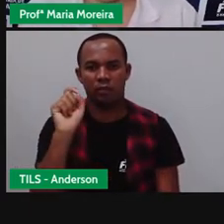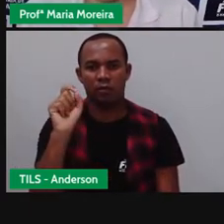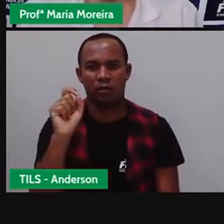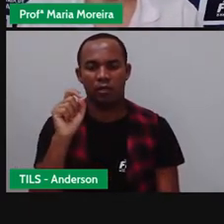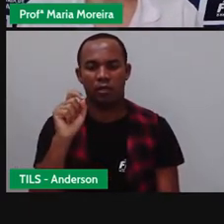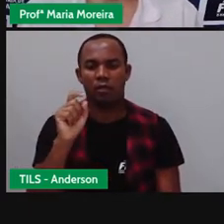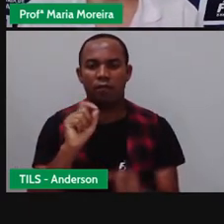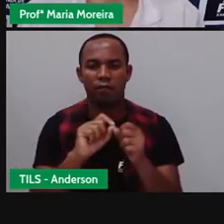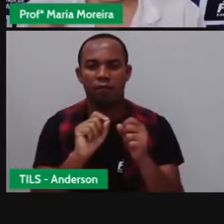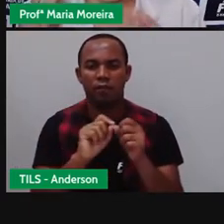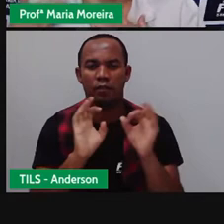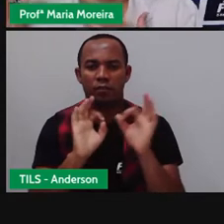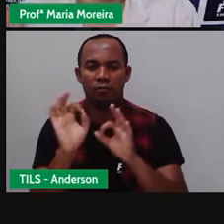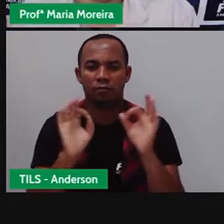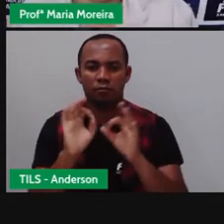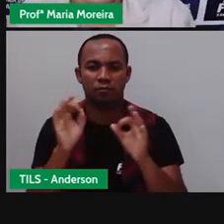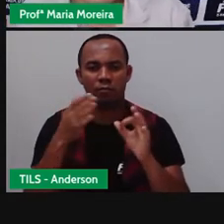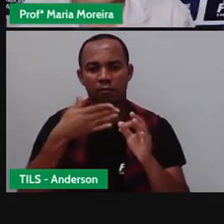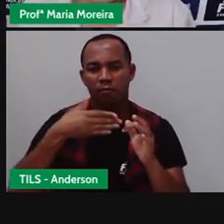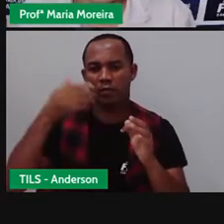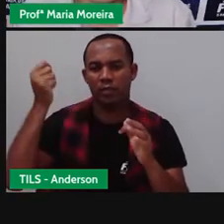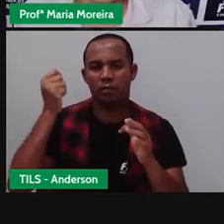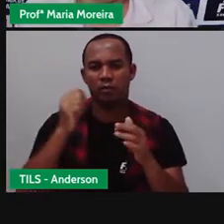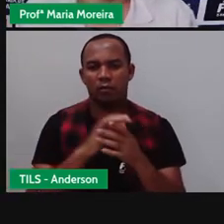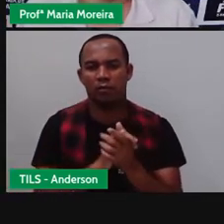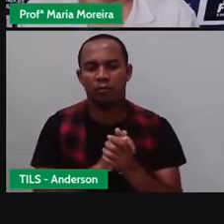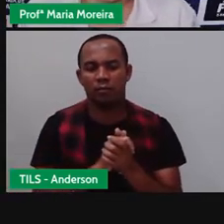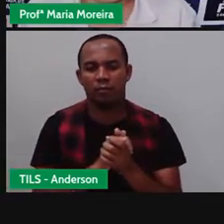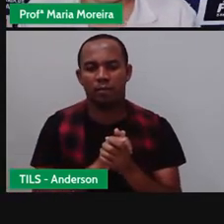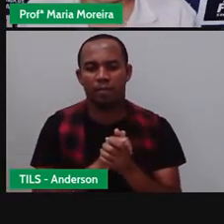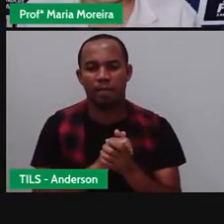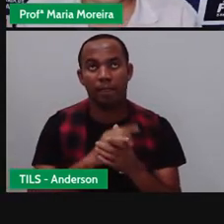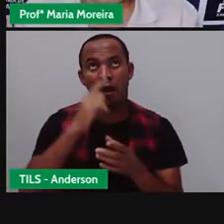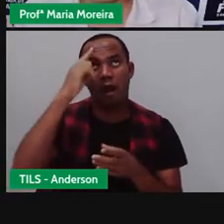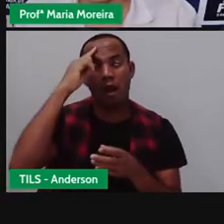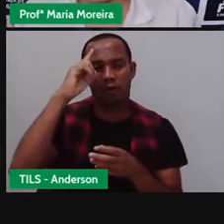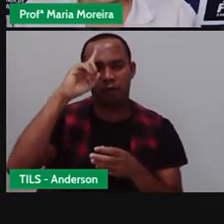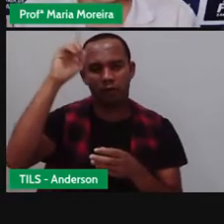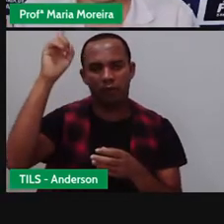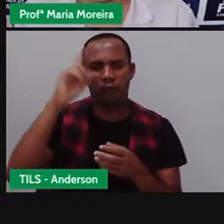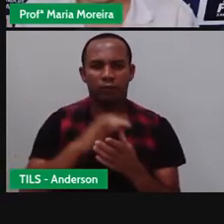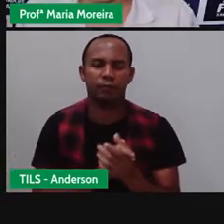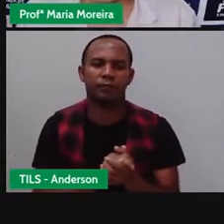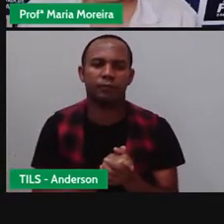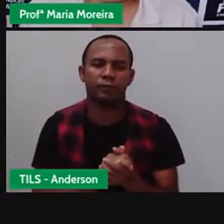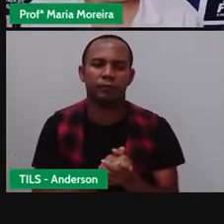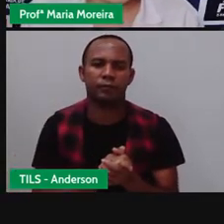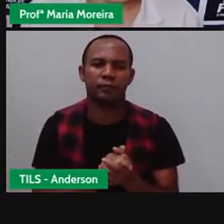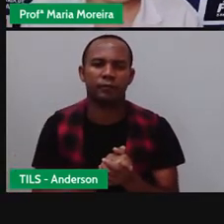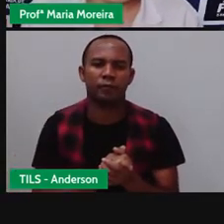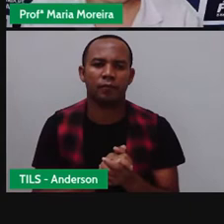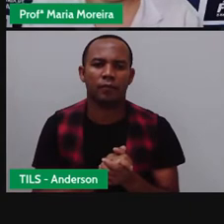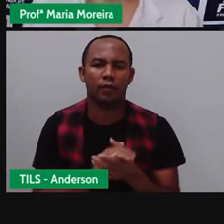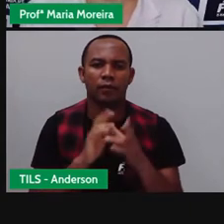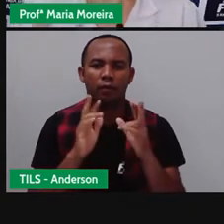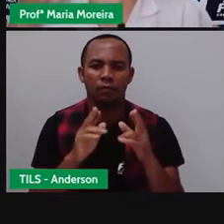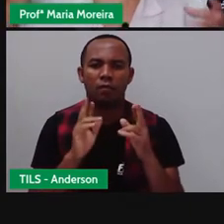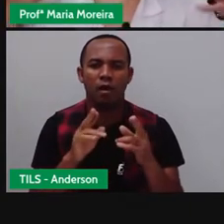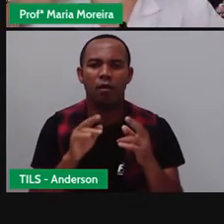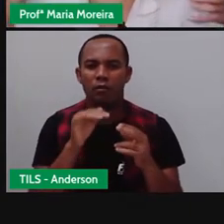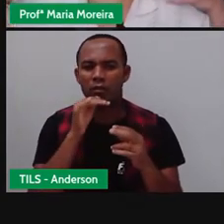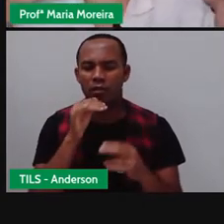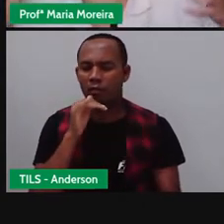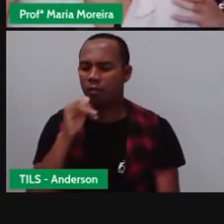Ele só faz aprimorar essa ideia. E aí fica naquela questão, assim como foi com 14 bis,